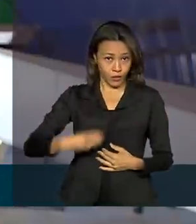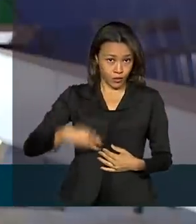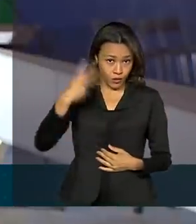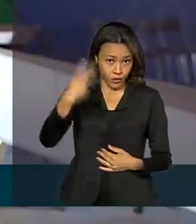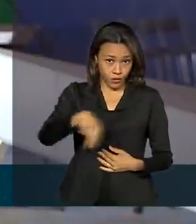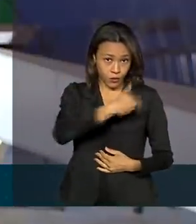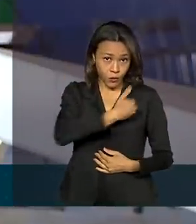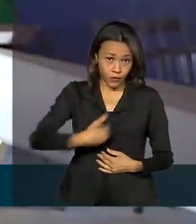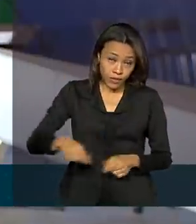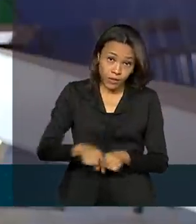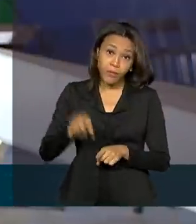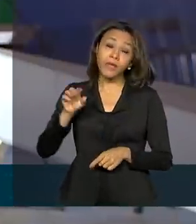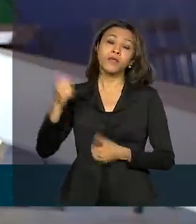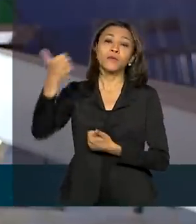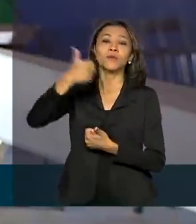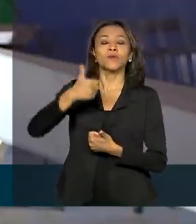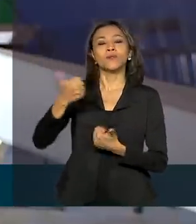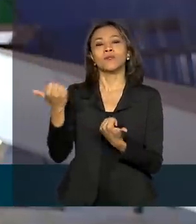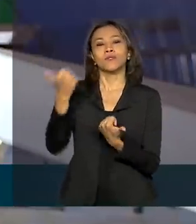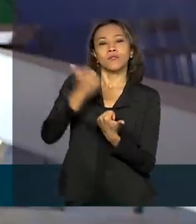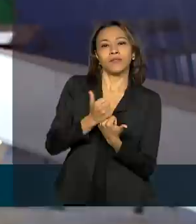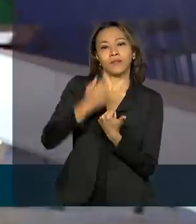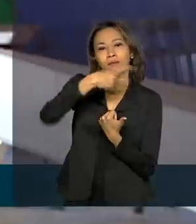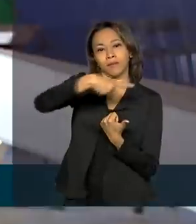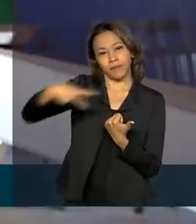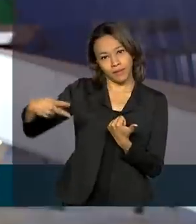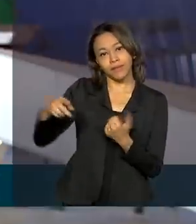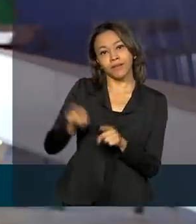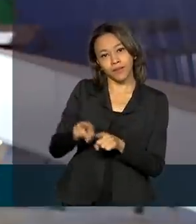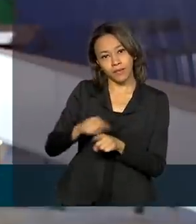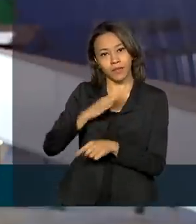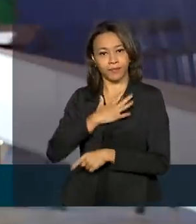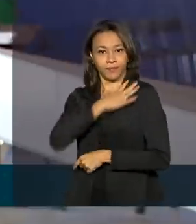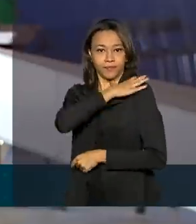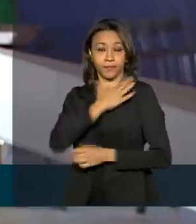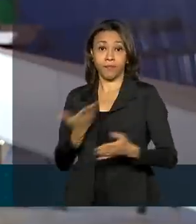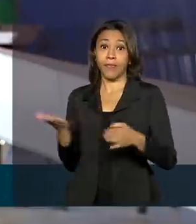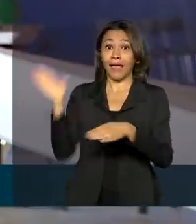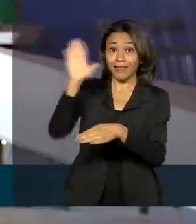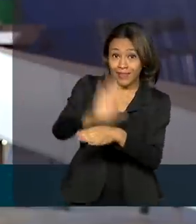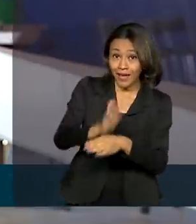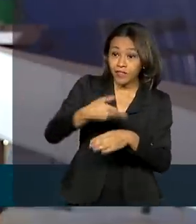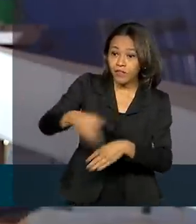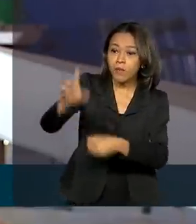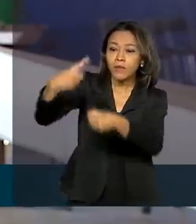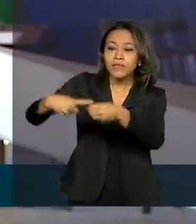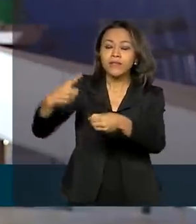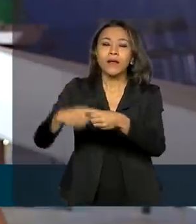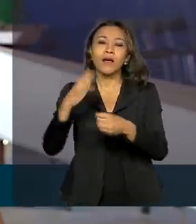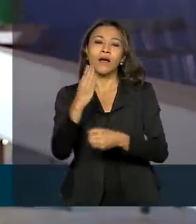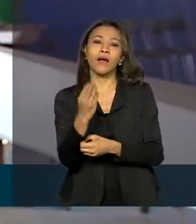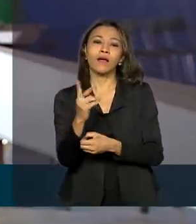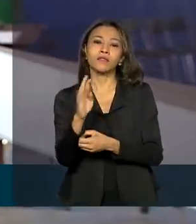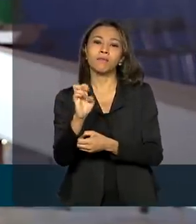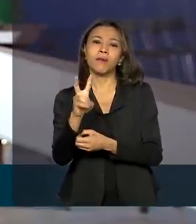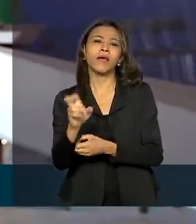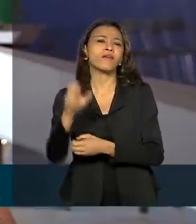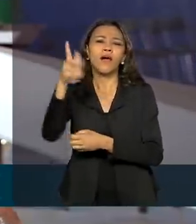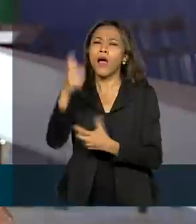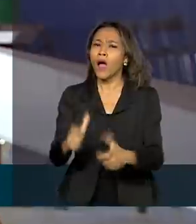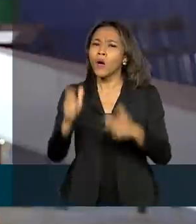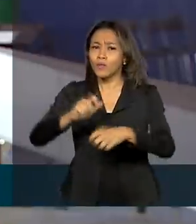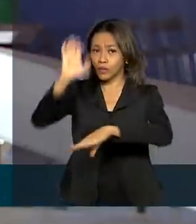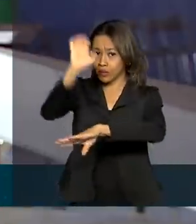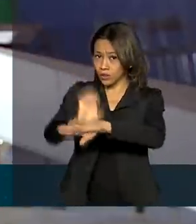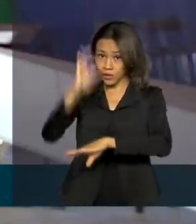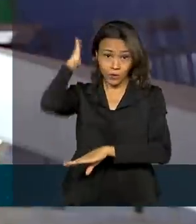vice-presidente Hamilton Mourão. Na parte da tarde, o presidente vai para Breves, na Ilha do Marajó, no Pará. Amanhã ele participa,